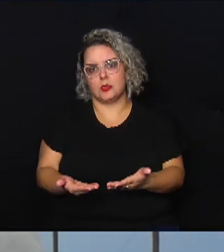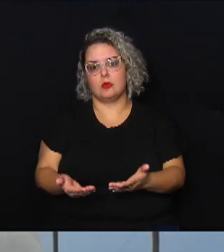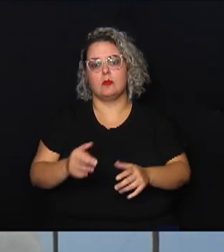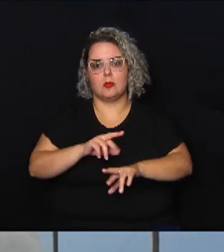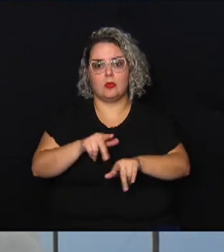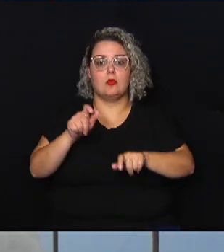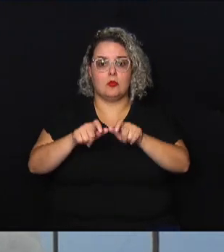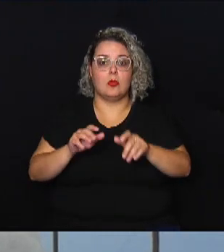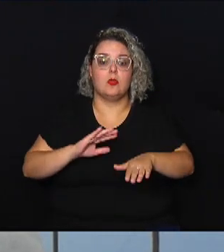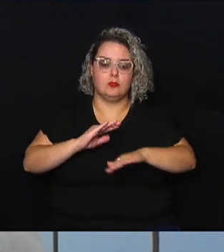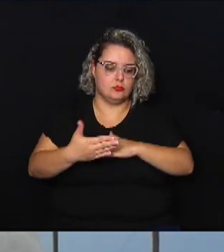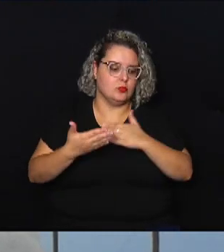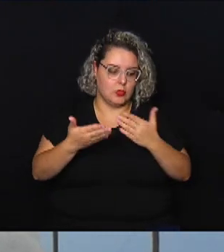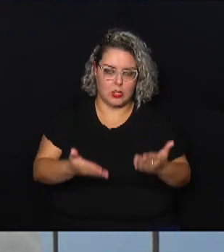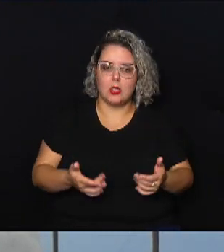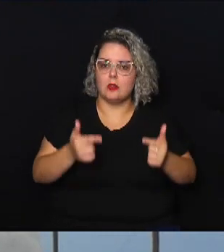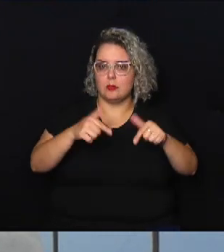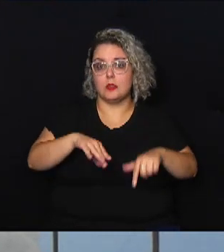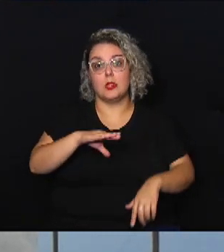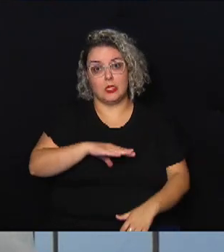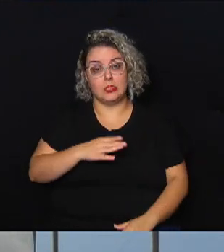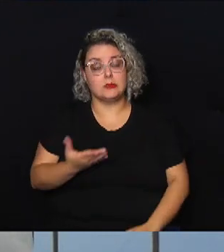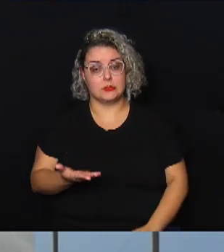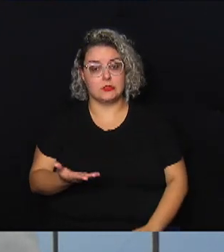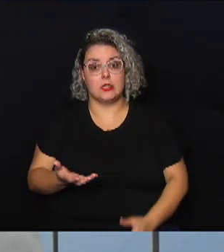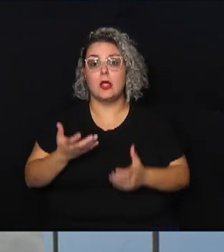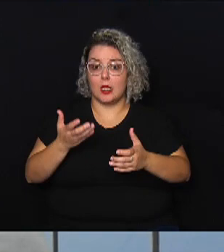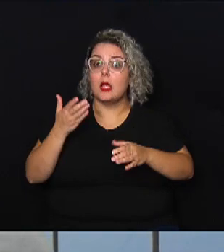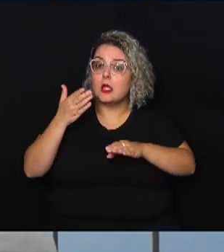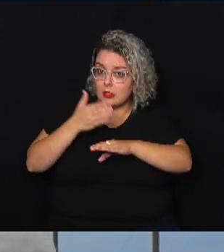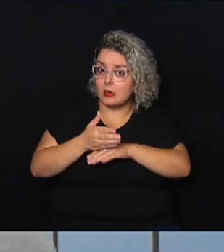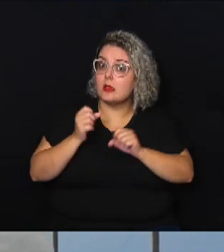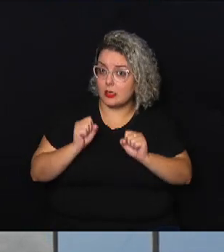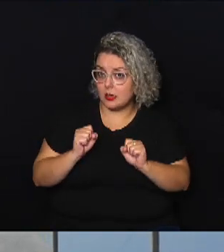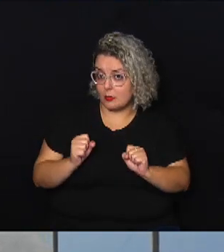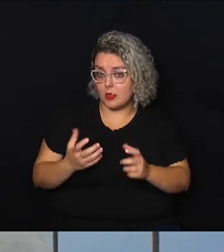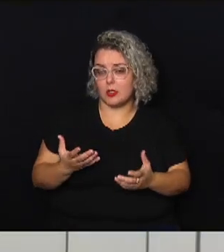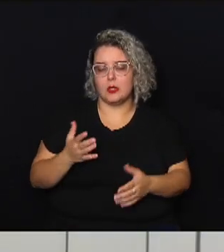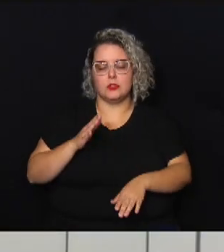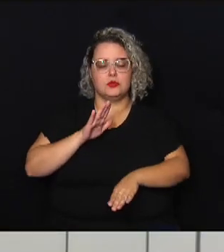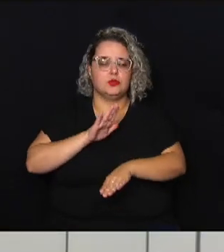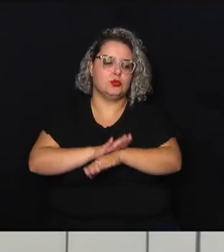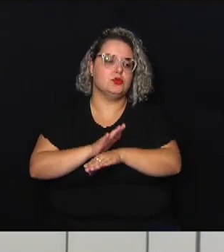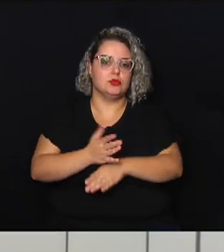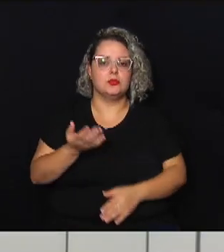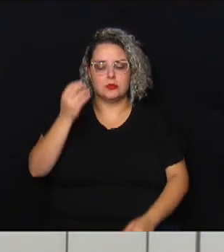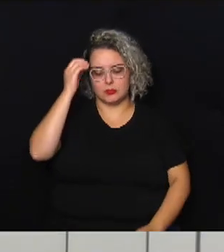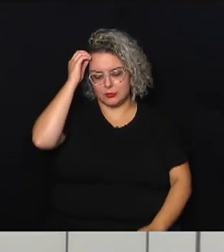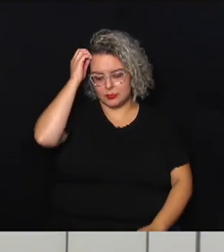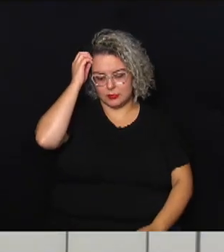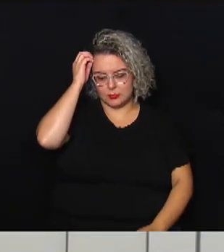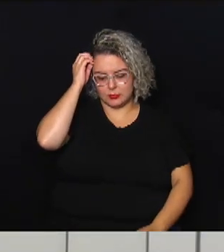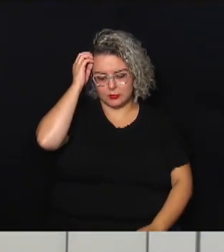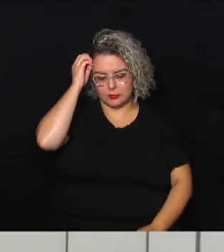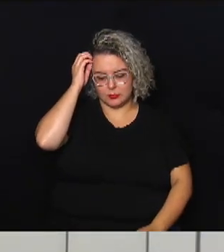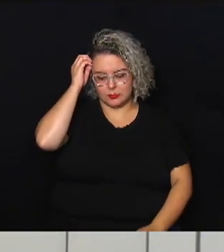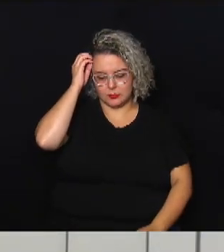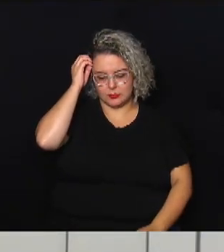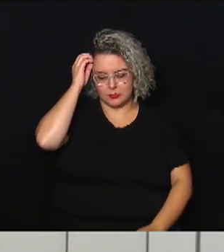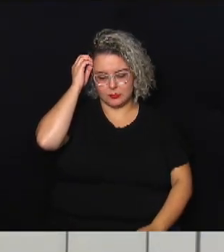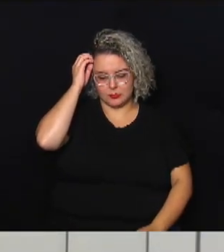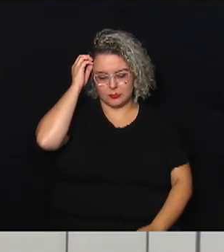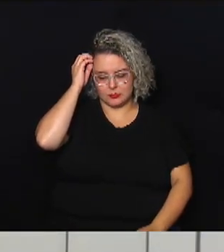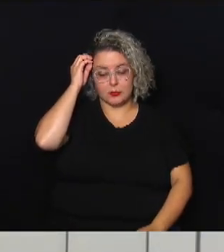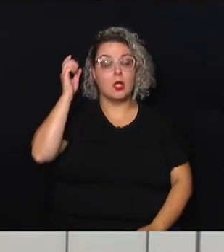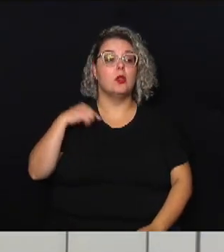é daquele bairro ou então daquele município eles querem participar né sim a gente falou agora há pouco vereadores sobre